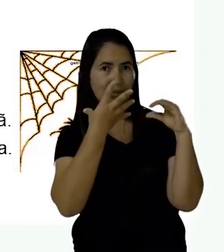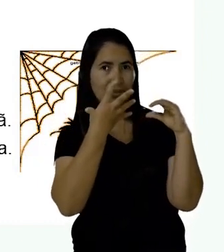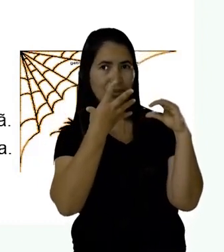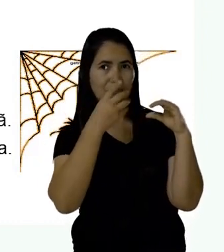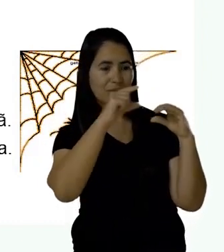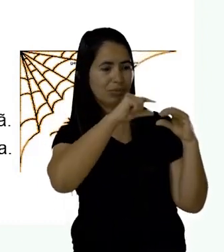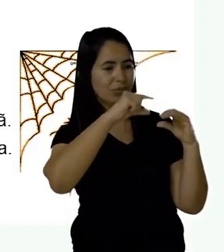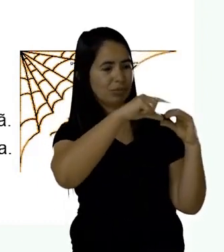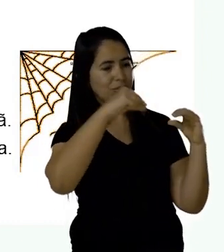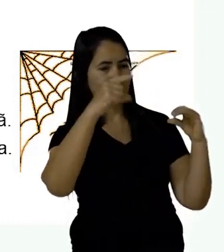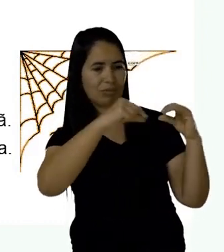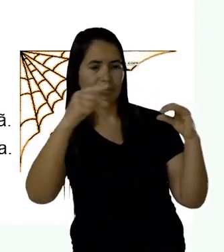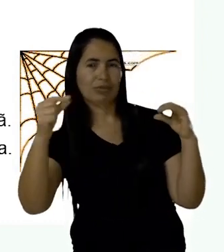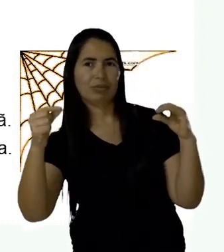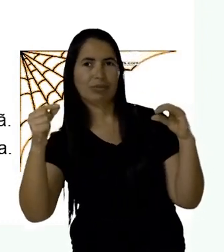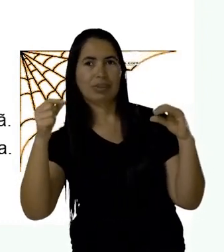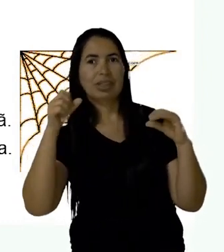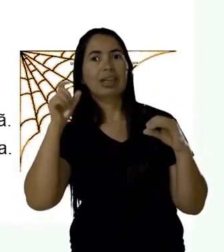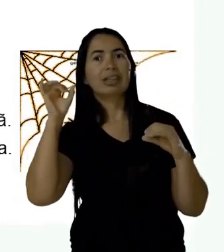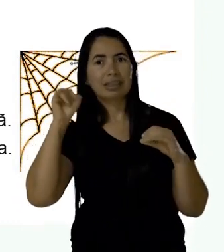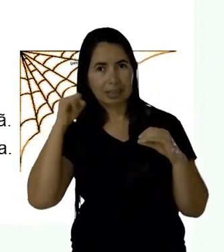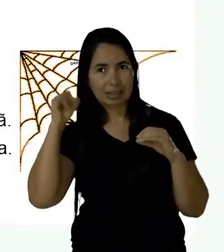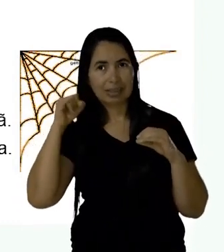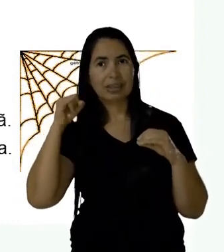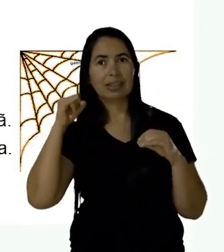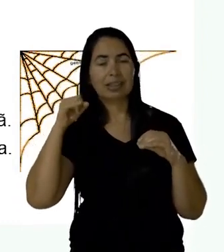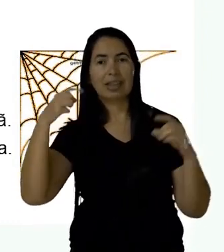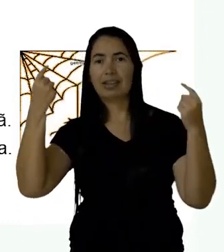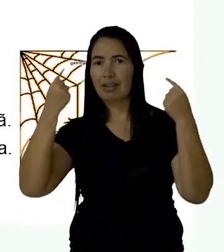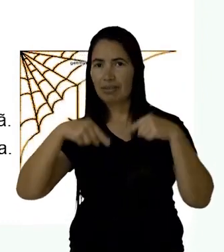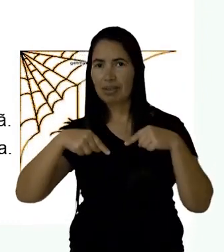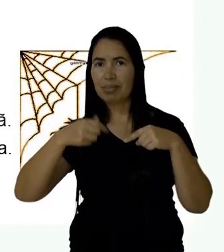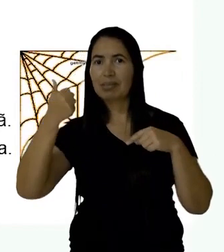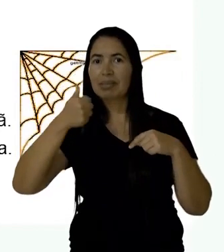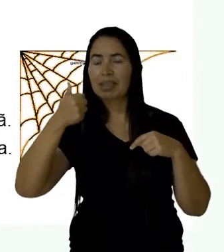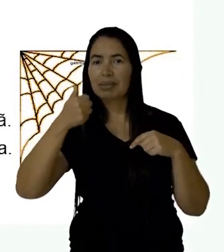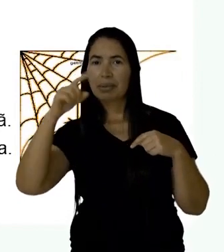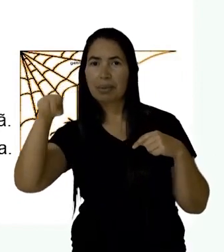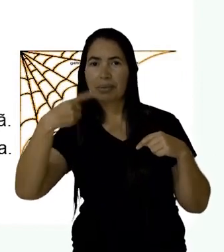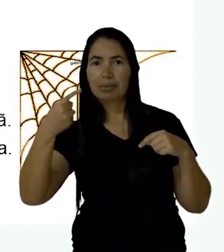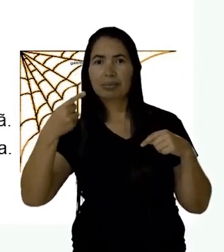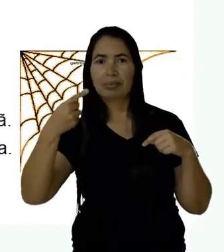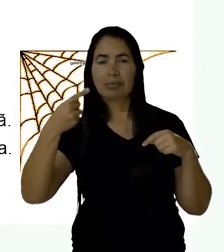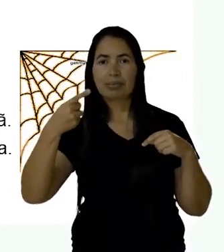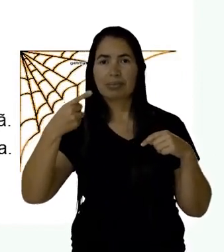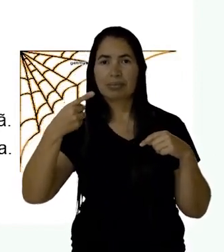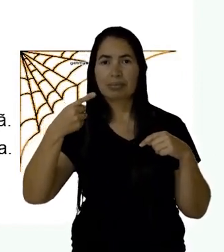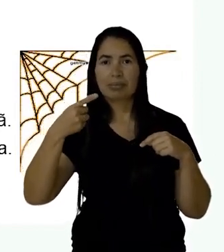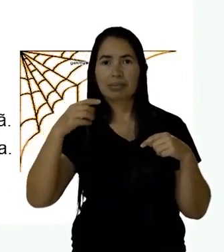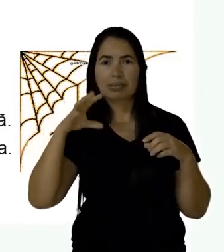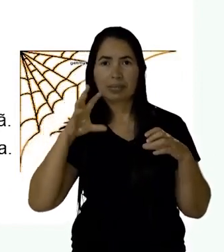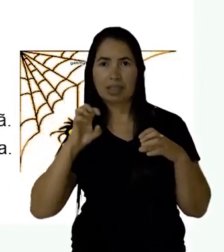bom desmagafigador será. Esse foi o primeiro desafio. Próximo.